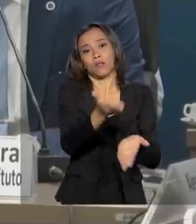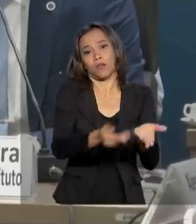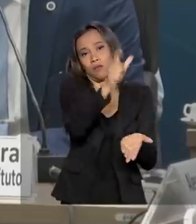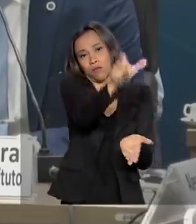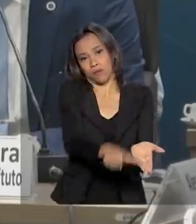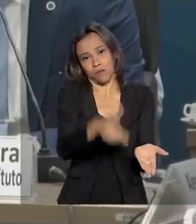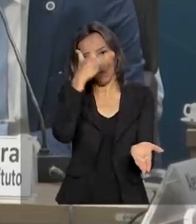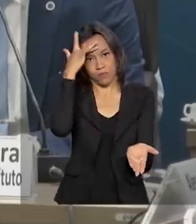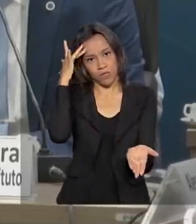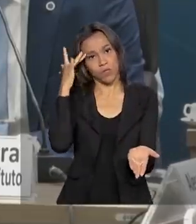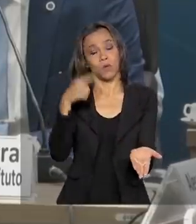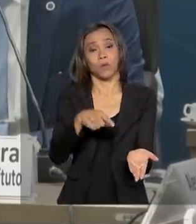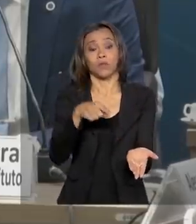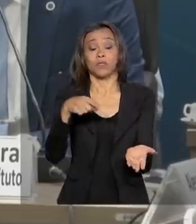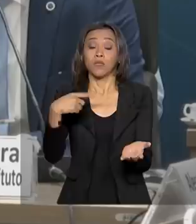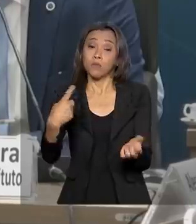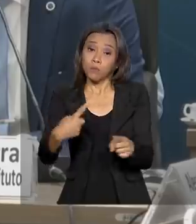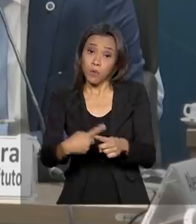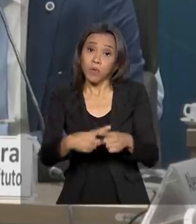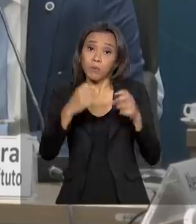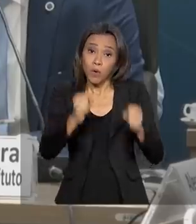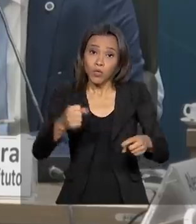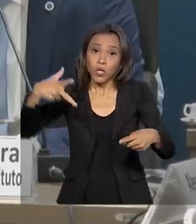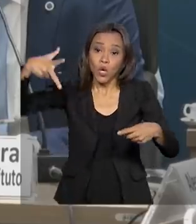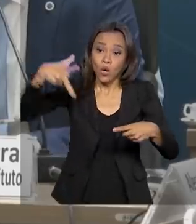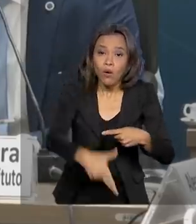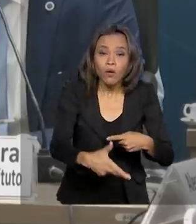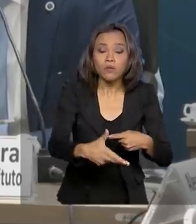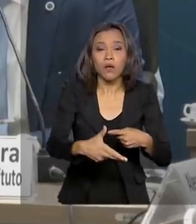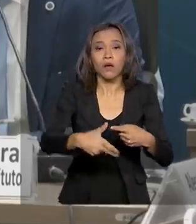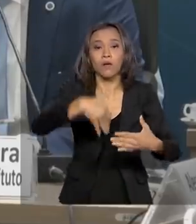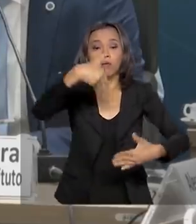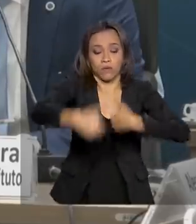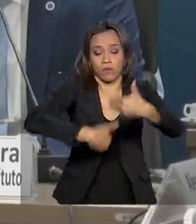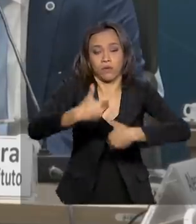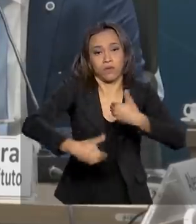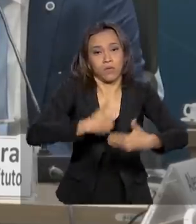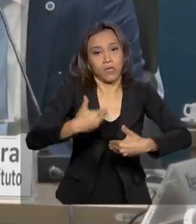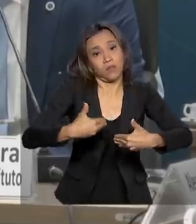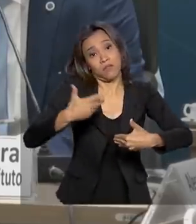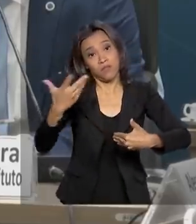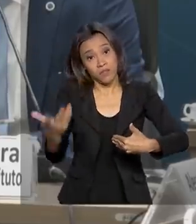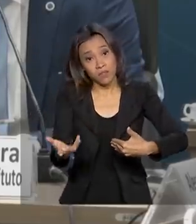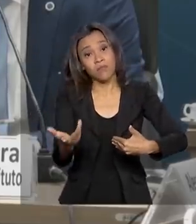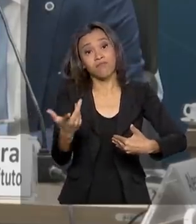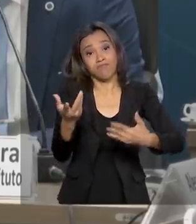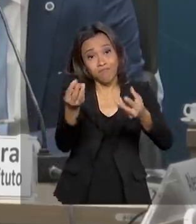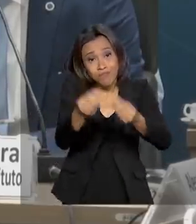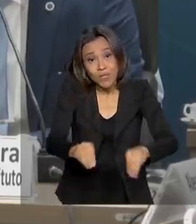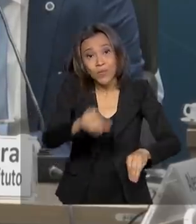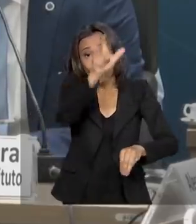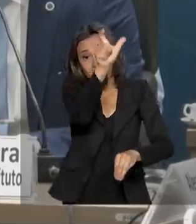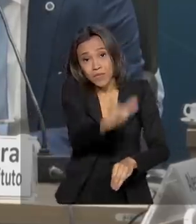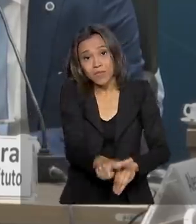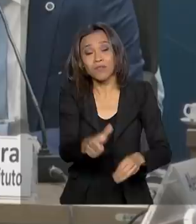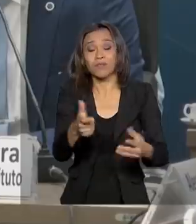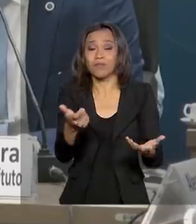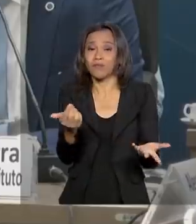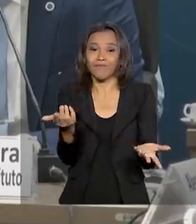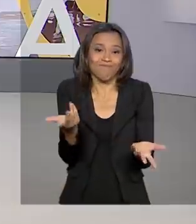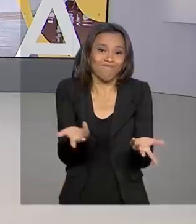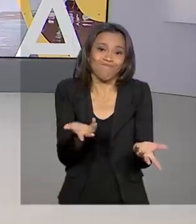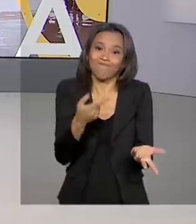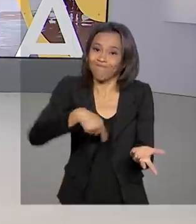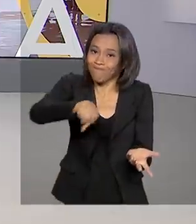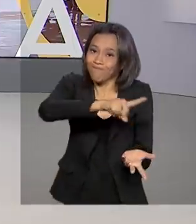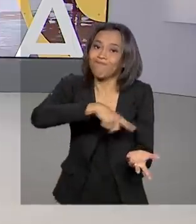pode ocasionar uma descontinuidade de tratamentos e, por conseguinte, danos irreparáveis à saúde dessas pessoas.